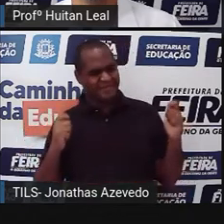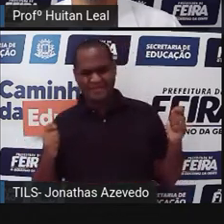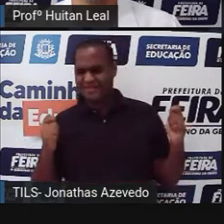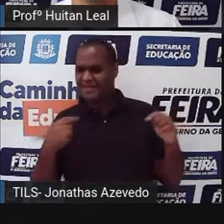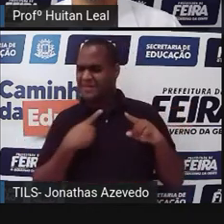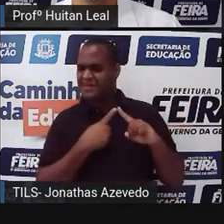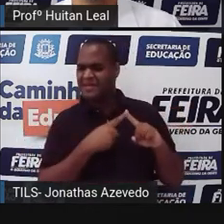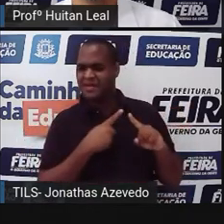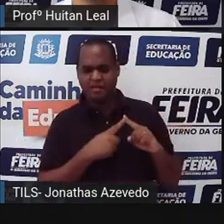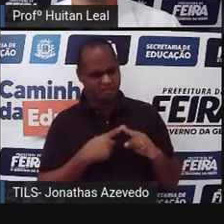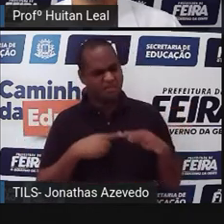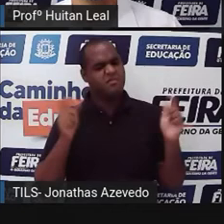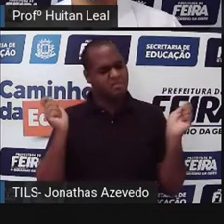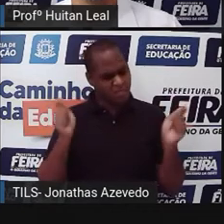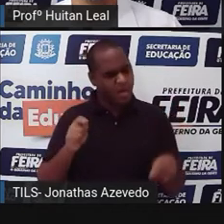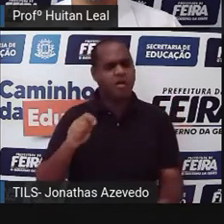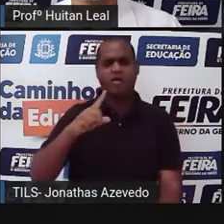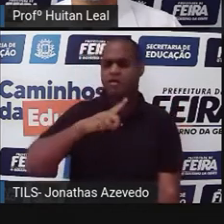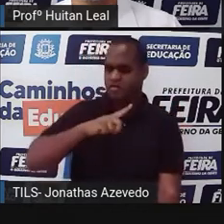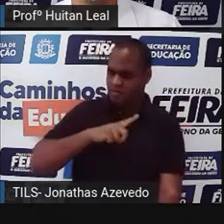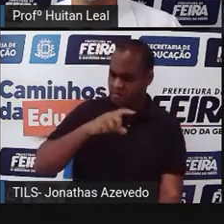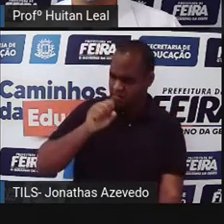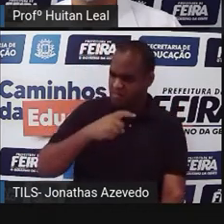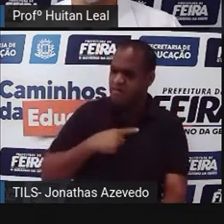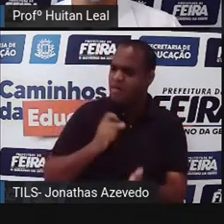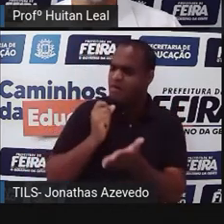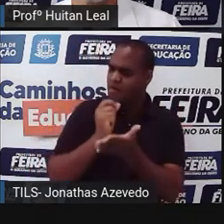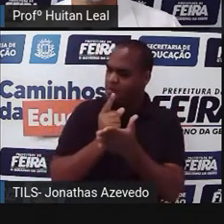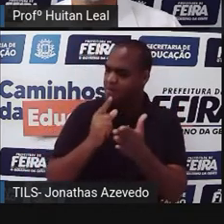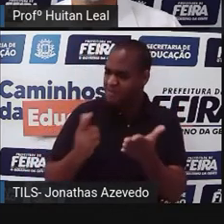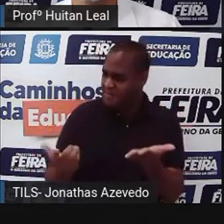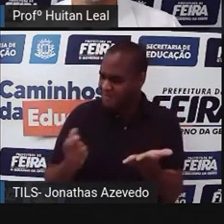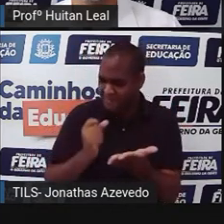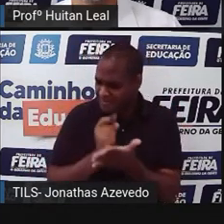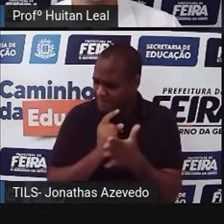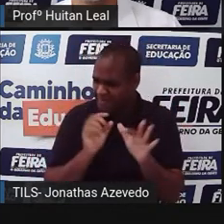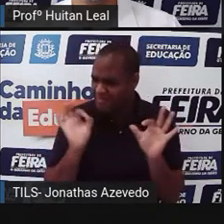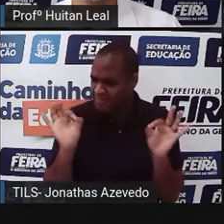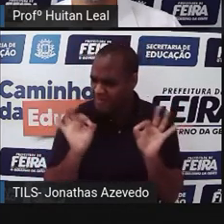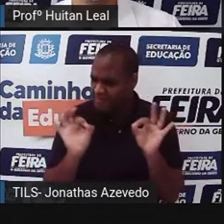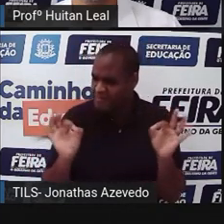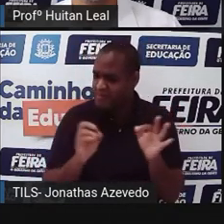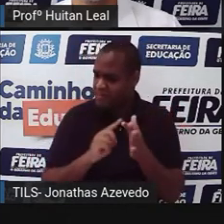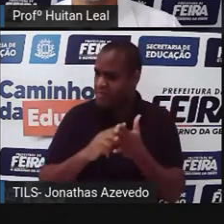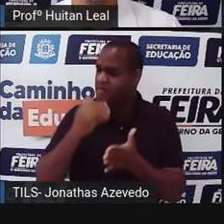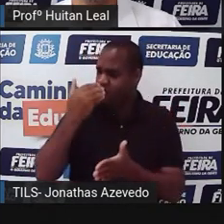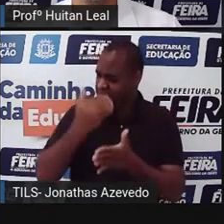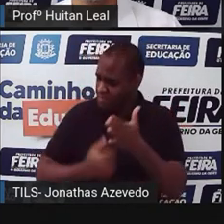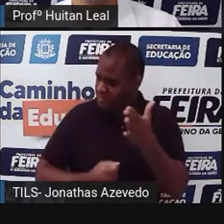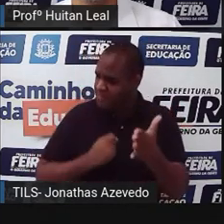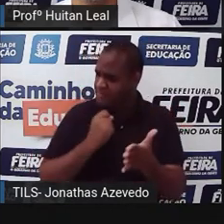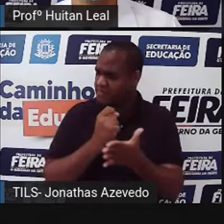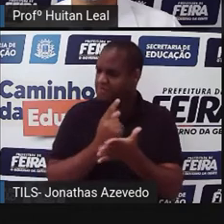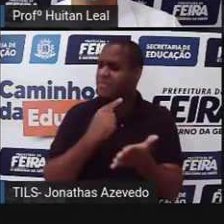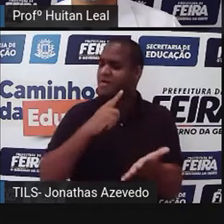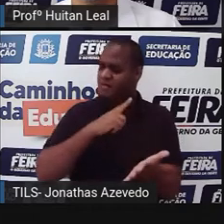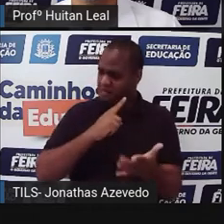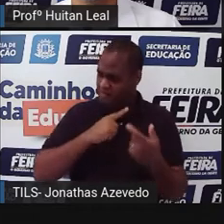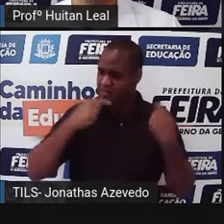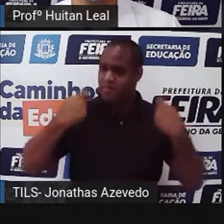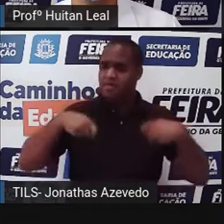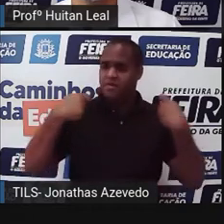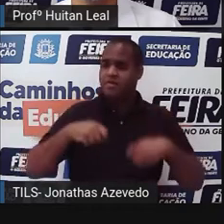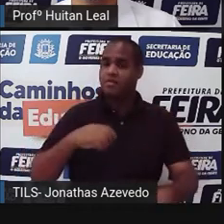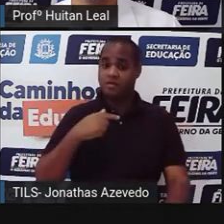posso, replicou ele. Você comprou, não pagou. Você é uma devedora inadimplente. E